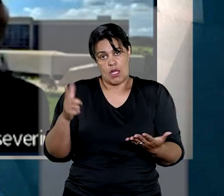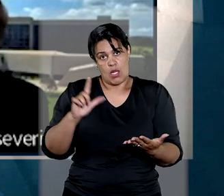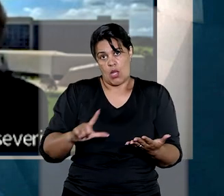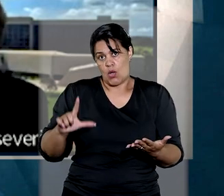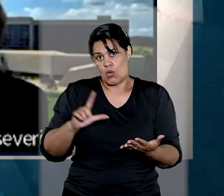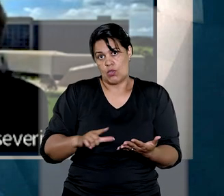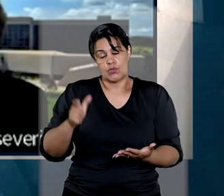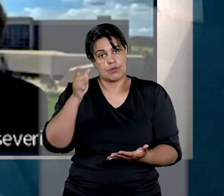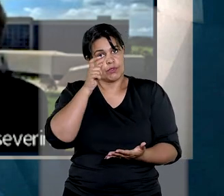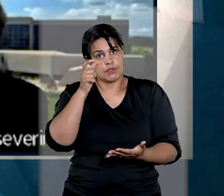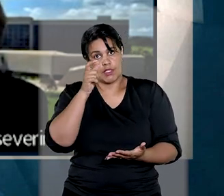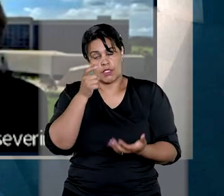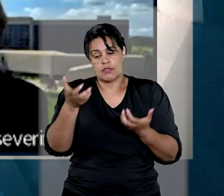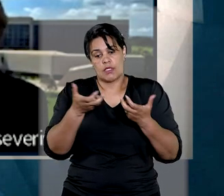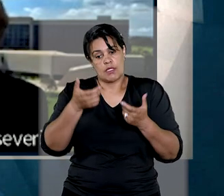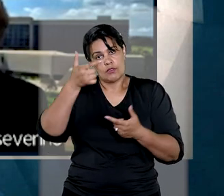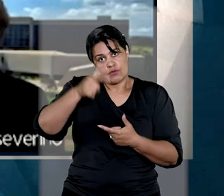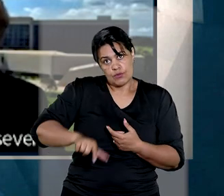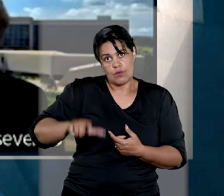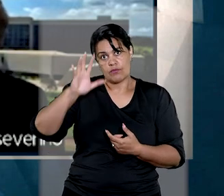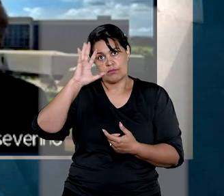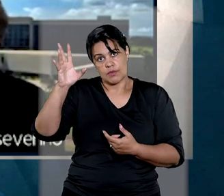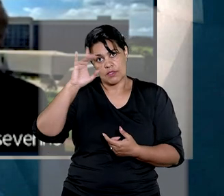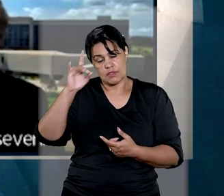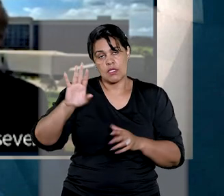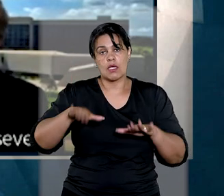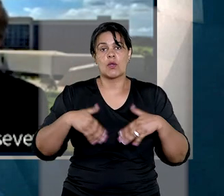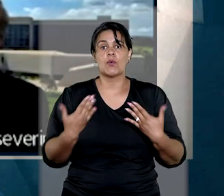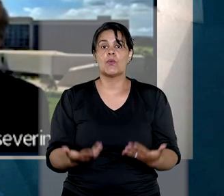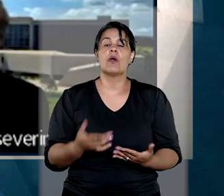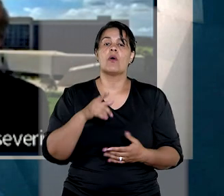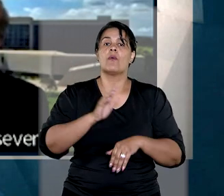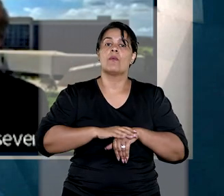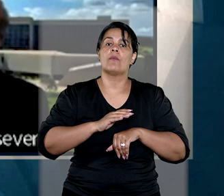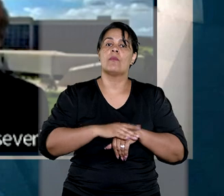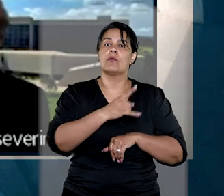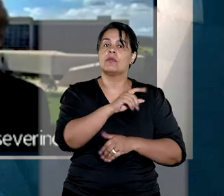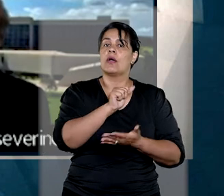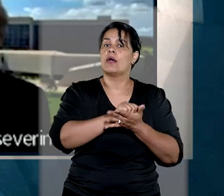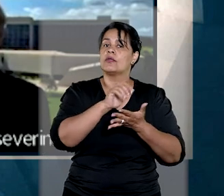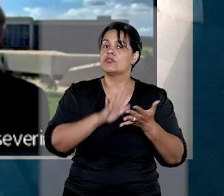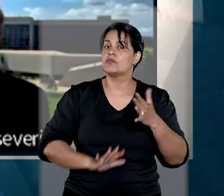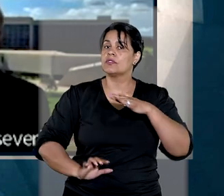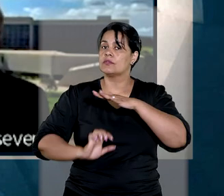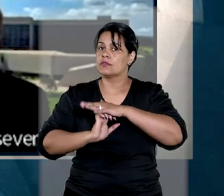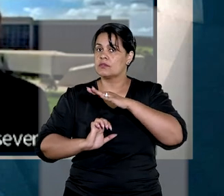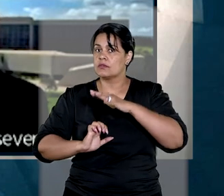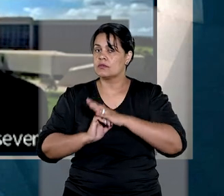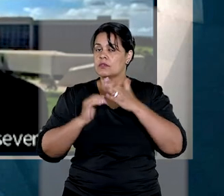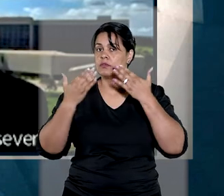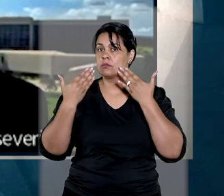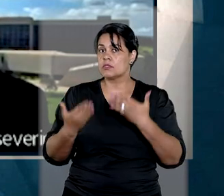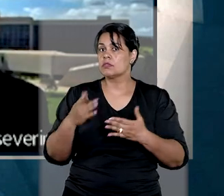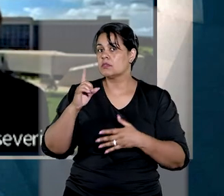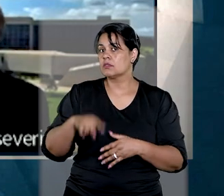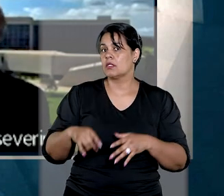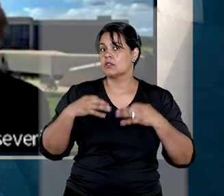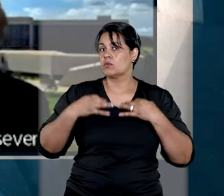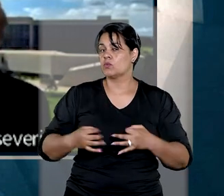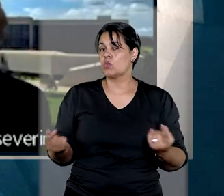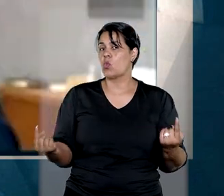seu interesse em rediscutir a decisão que lhe atribuiu o exercício da atividade empresarial mediante conduta